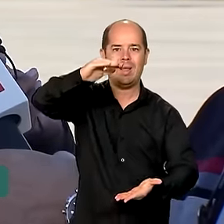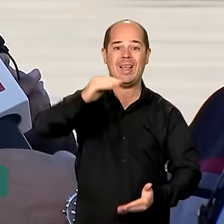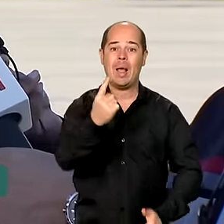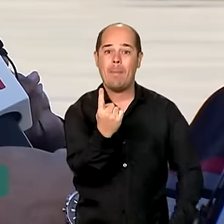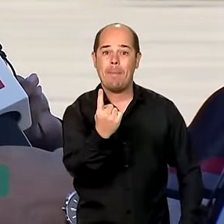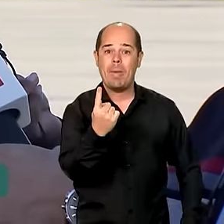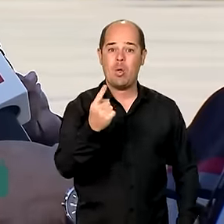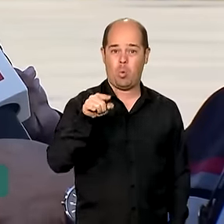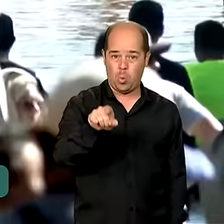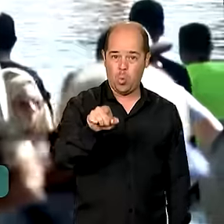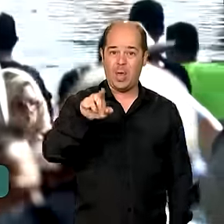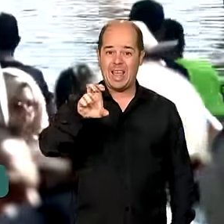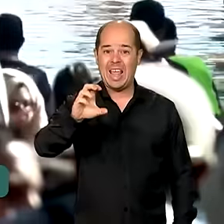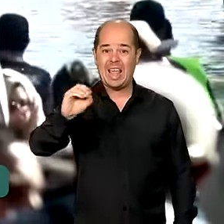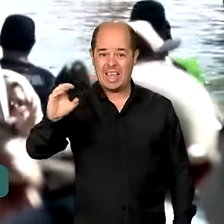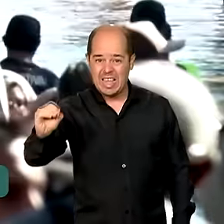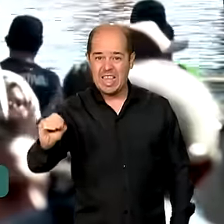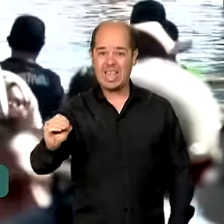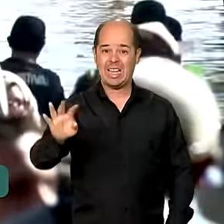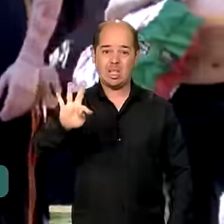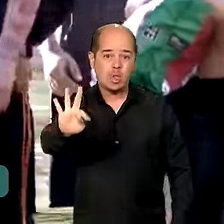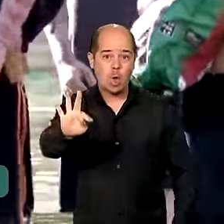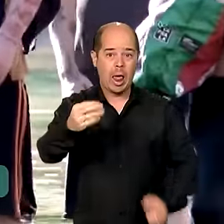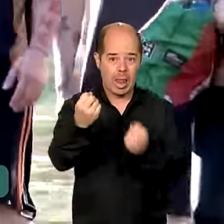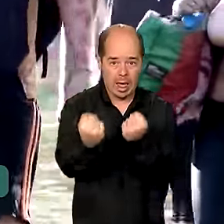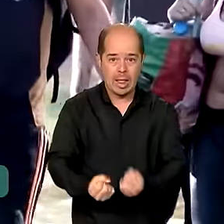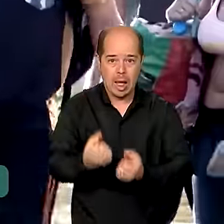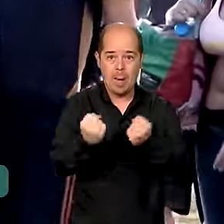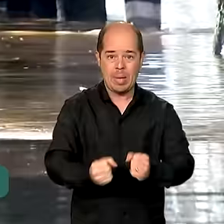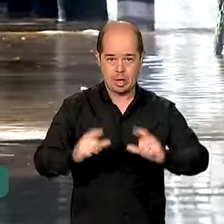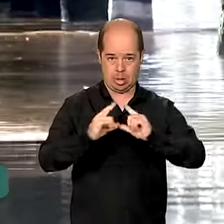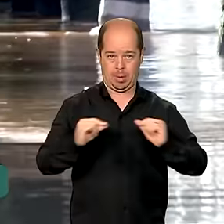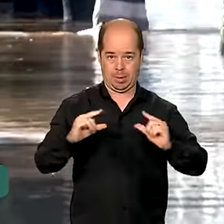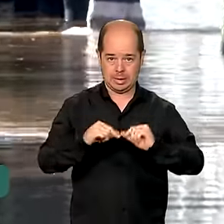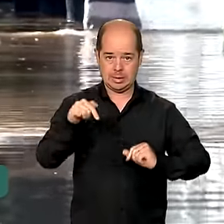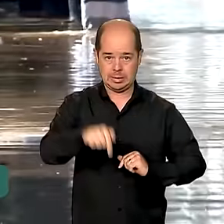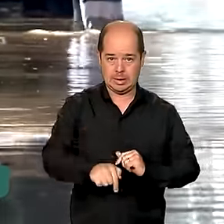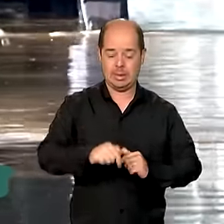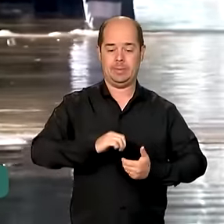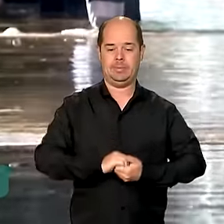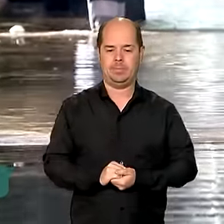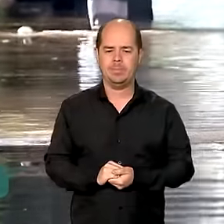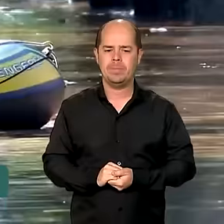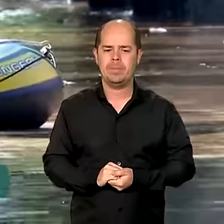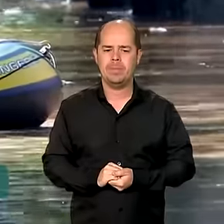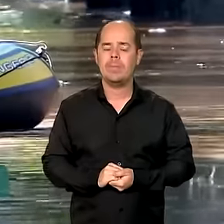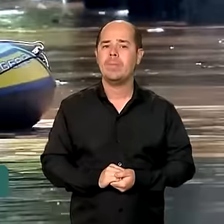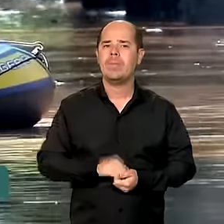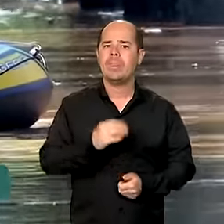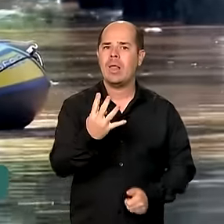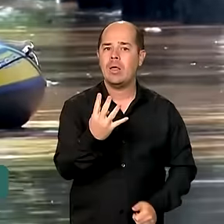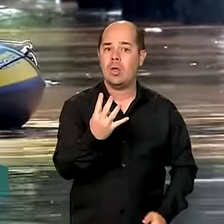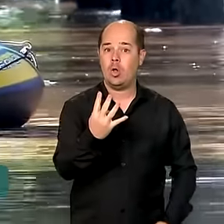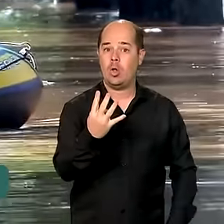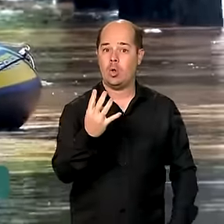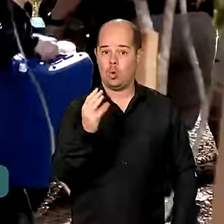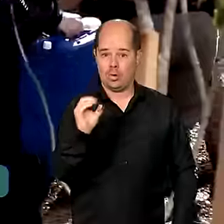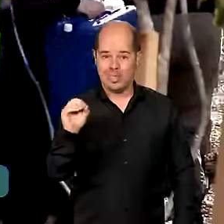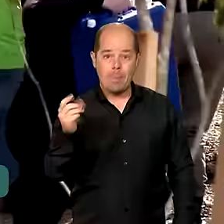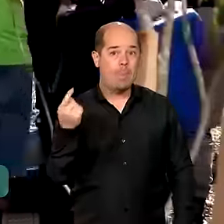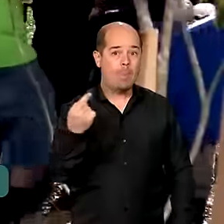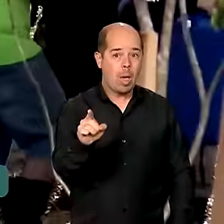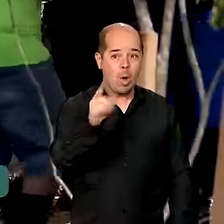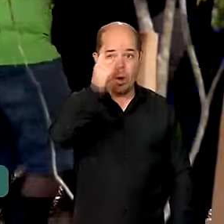já temos aqui em Brasília. Segundo os últimos dados oficiais, mais de 400 mil pessoas tiveram que sair de casa